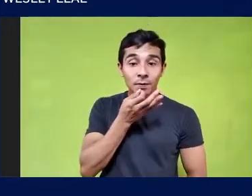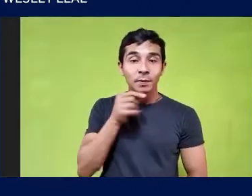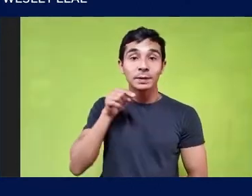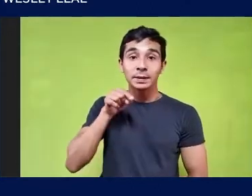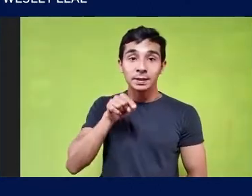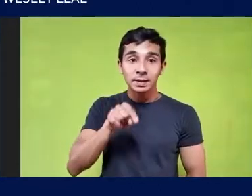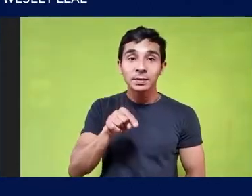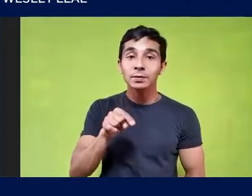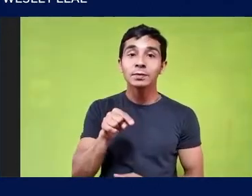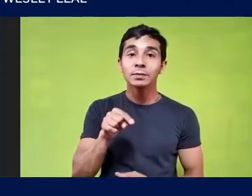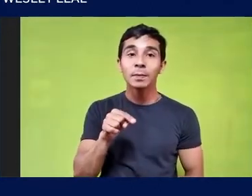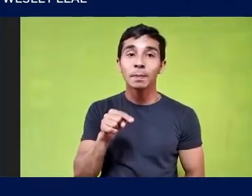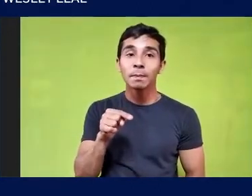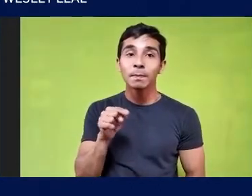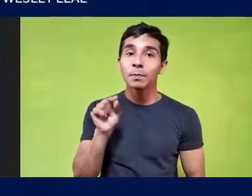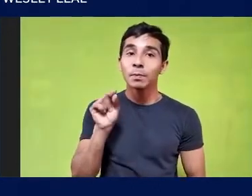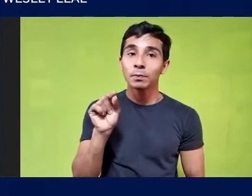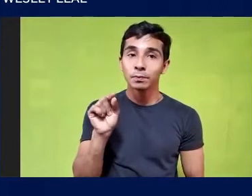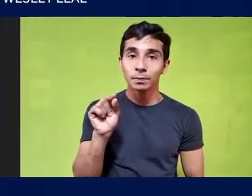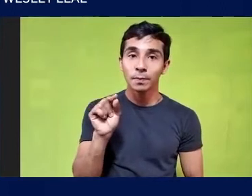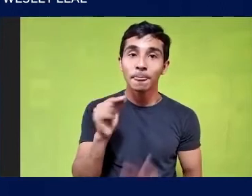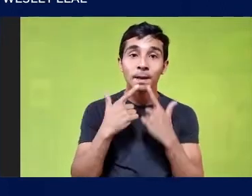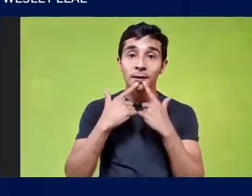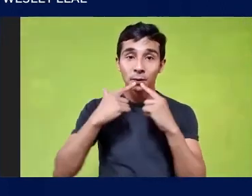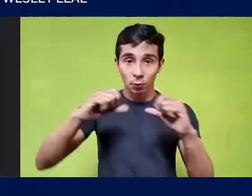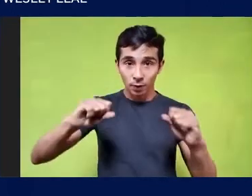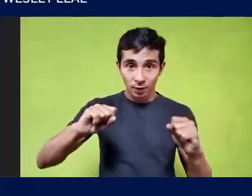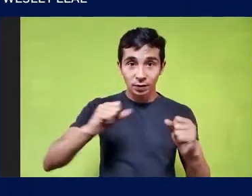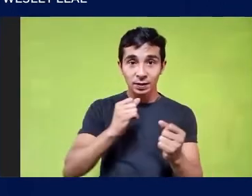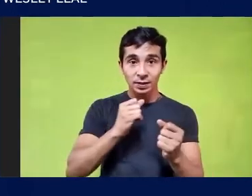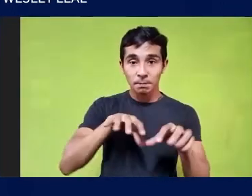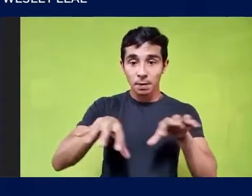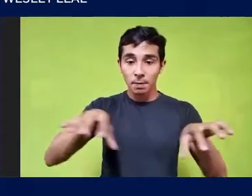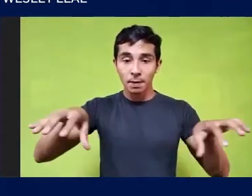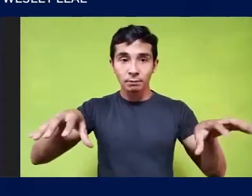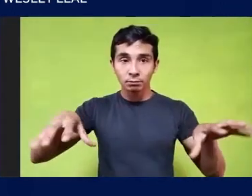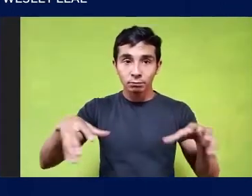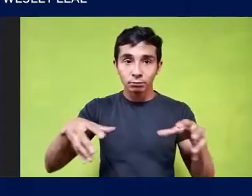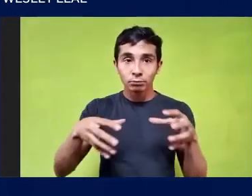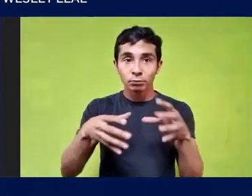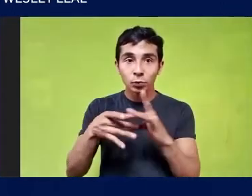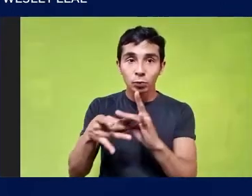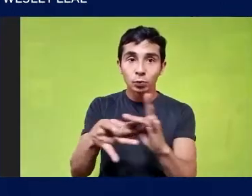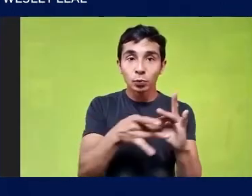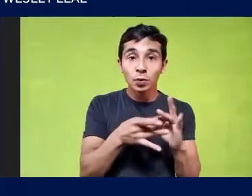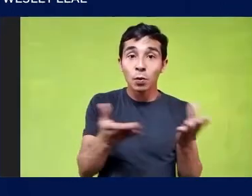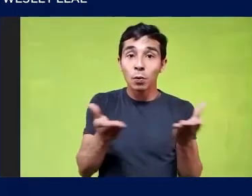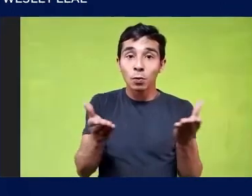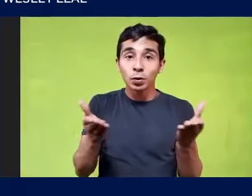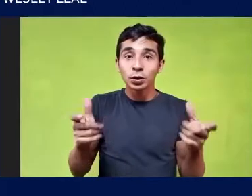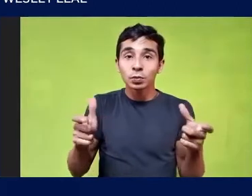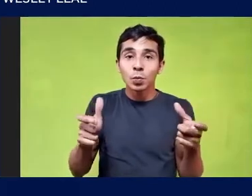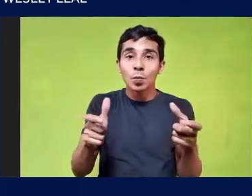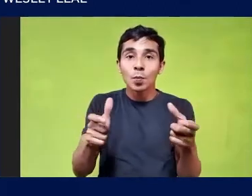Recolheu Esses outros campos Da linguagem E do convívio humano Recolheu Recolheu Diminuiu Deu menos importância